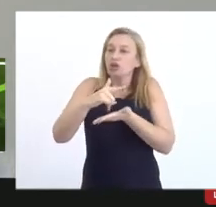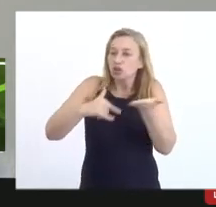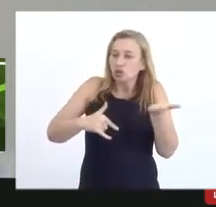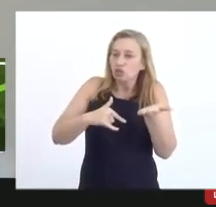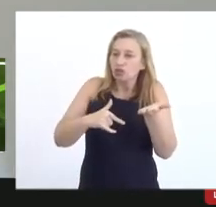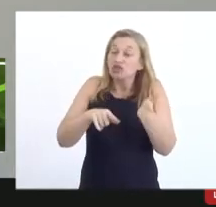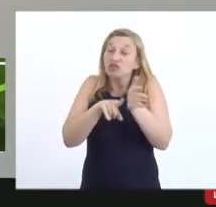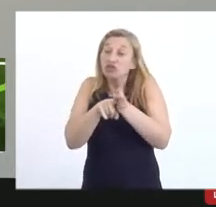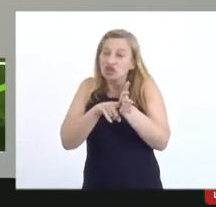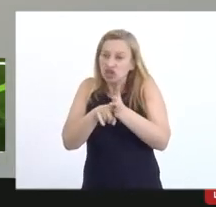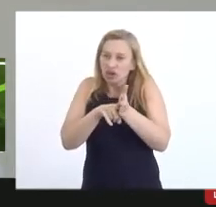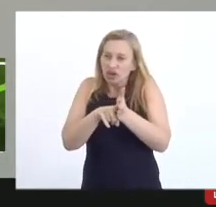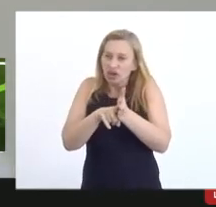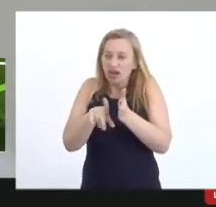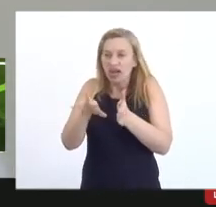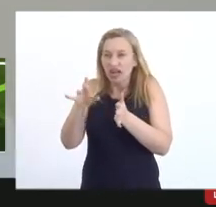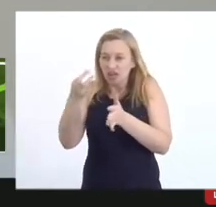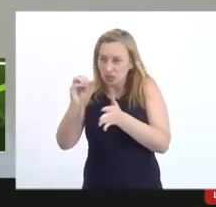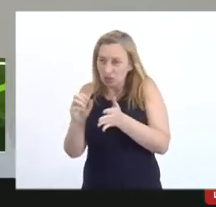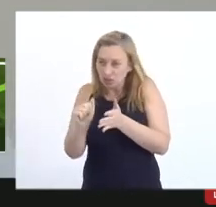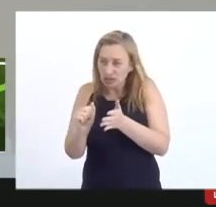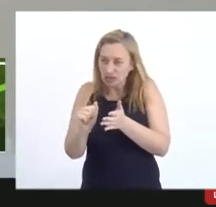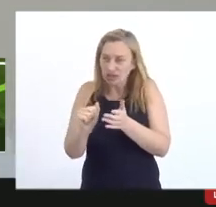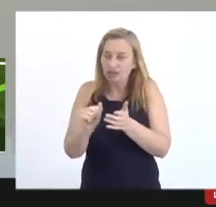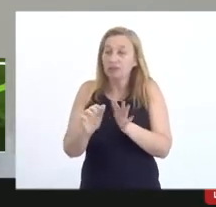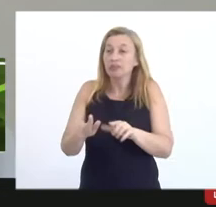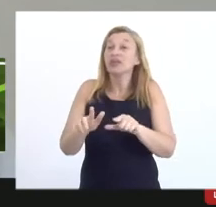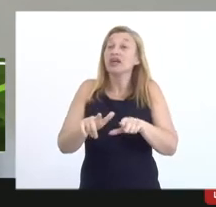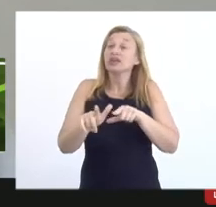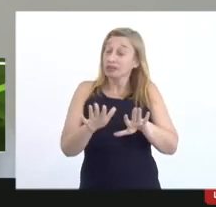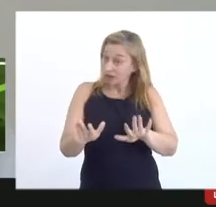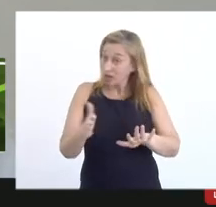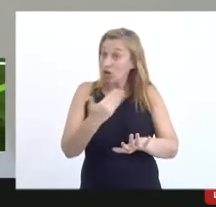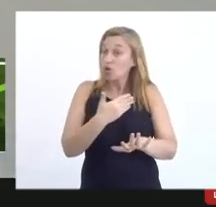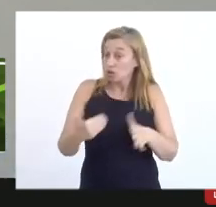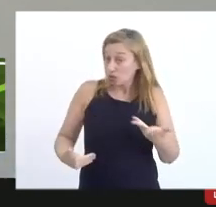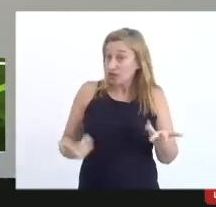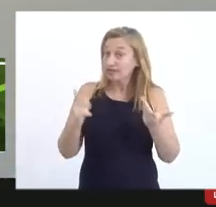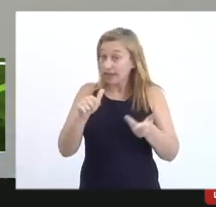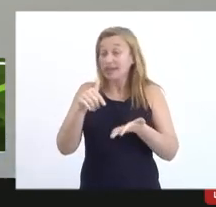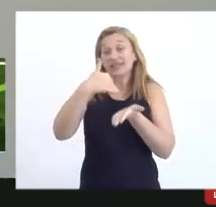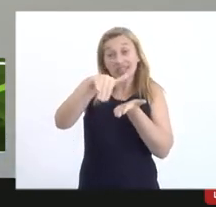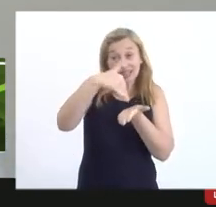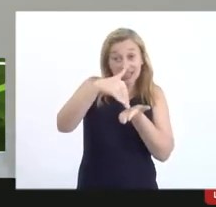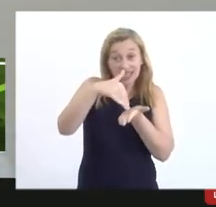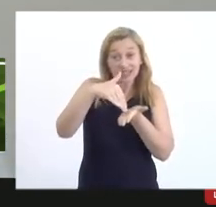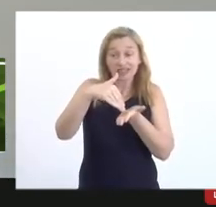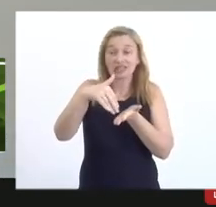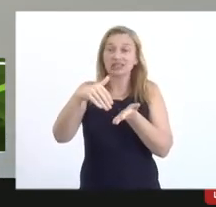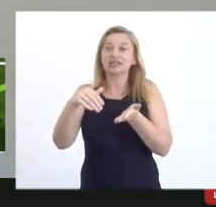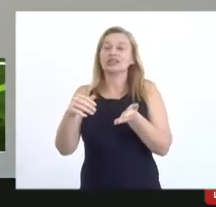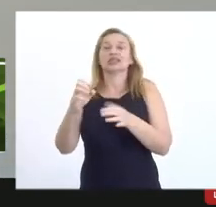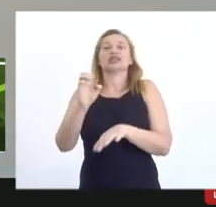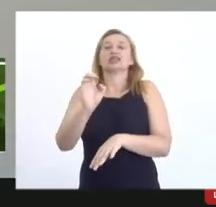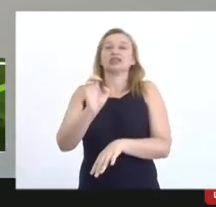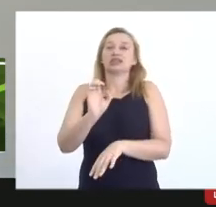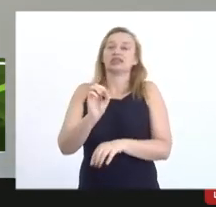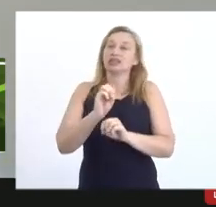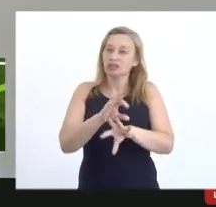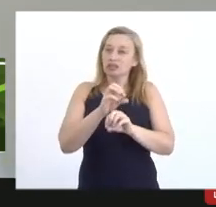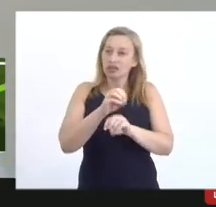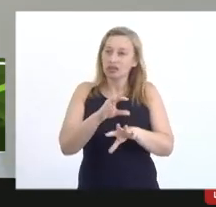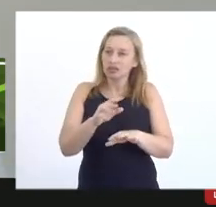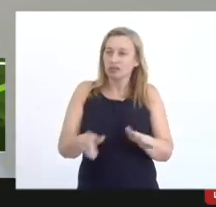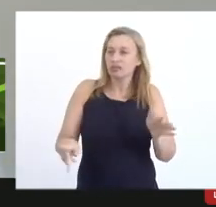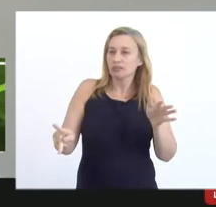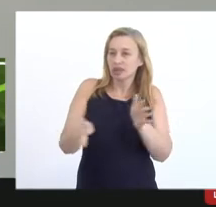e o governo do estado por sua vez nós já estamos em casa que a Secretaria da Educação é do governo do estado tem a nota fiscal eletrônica